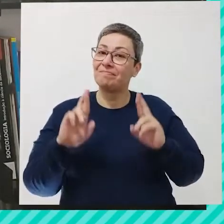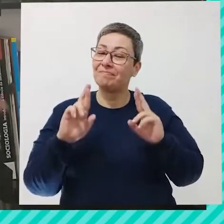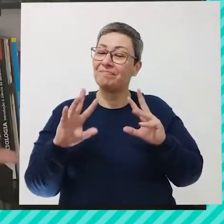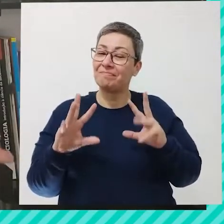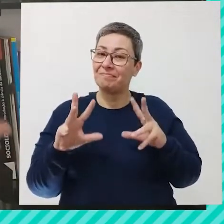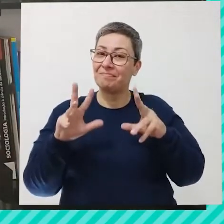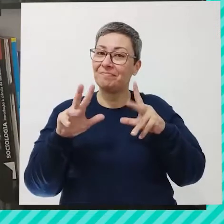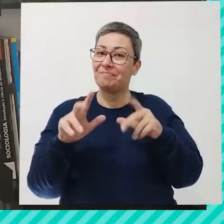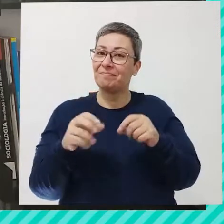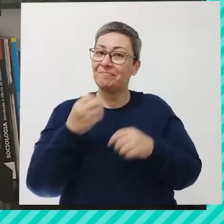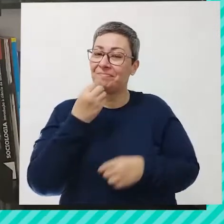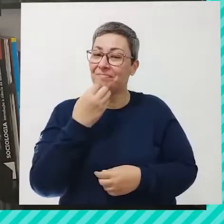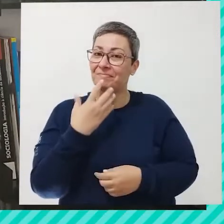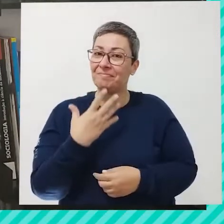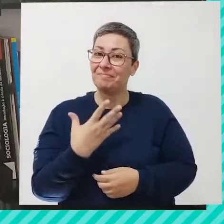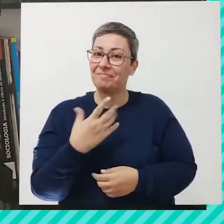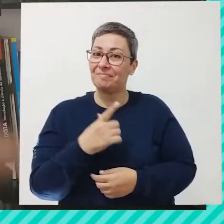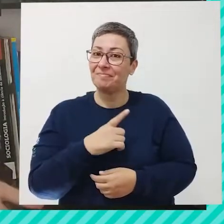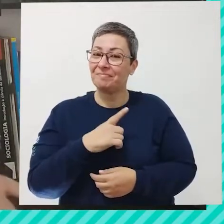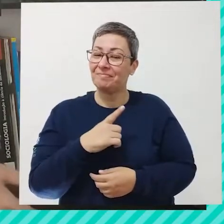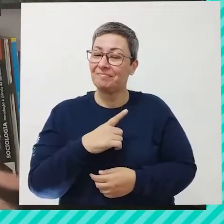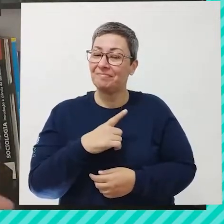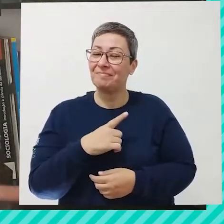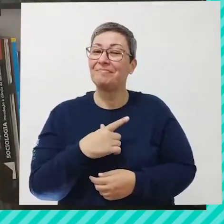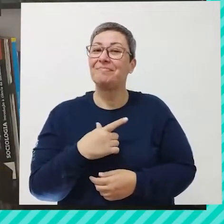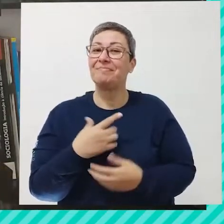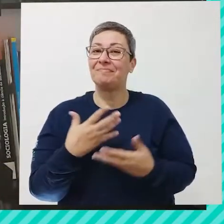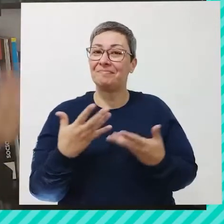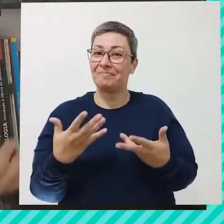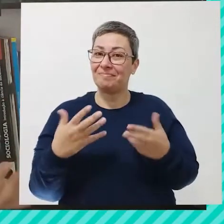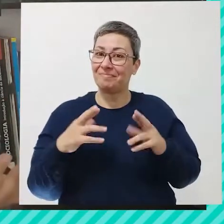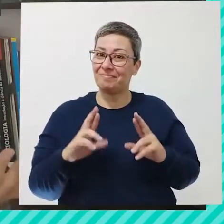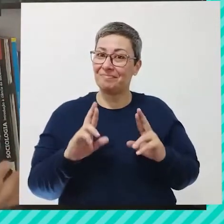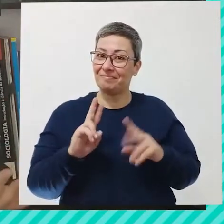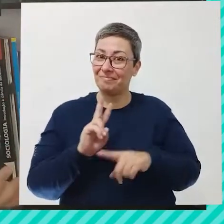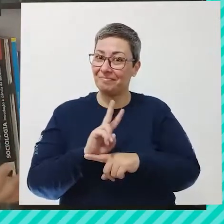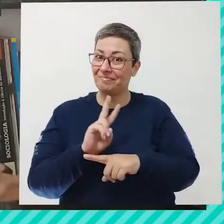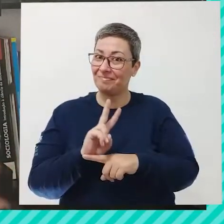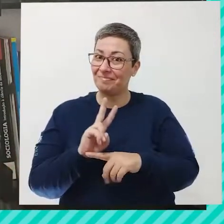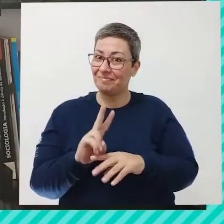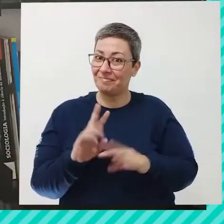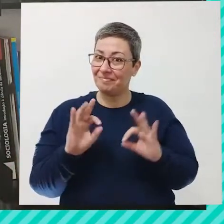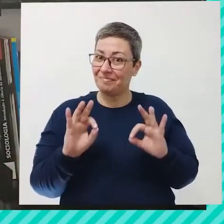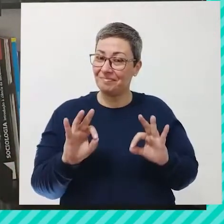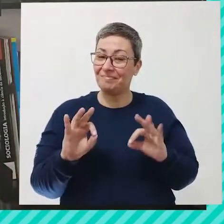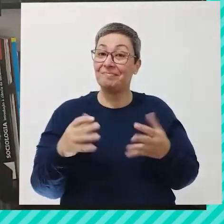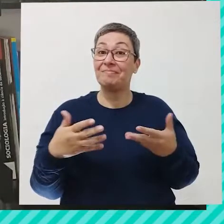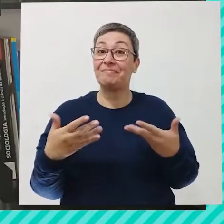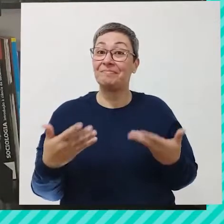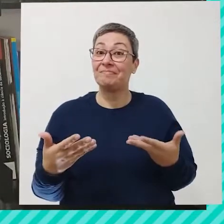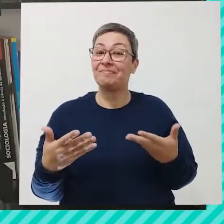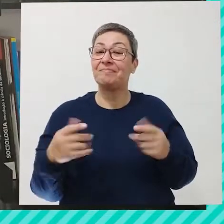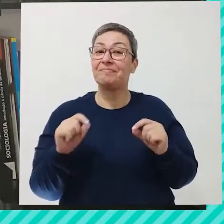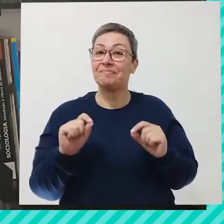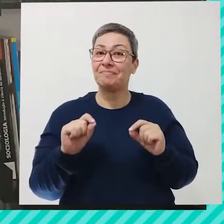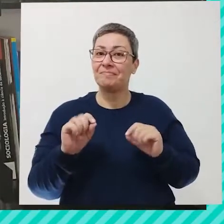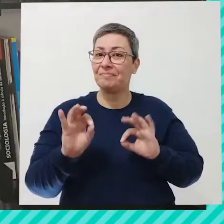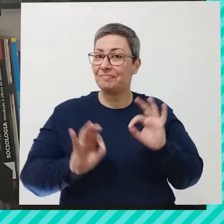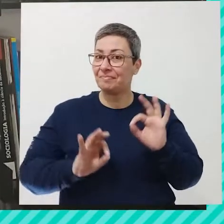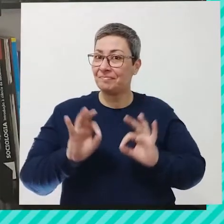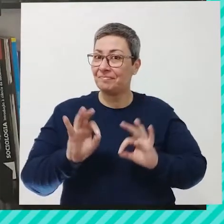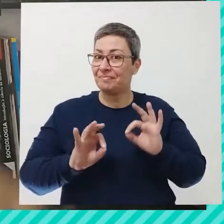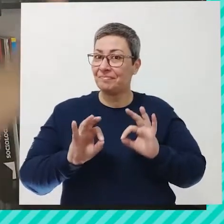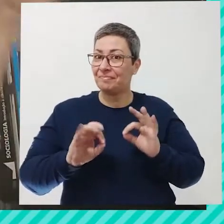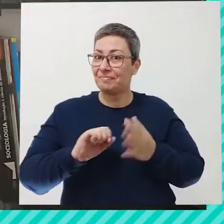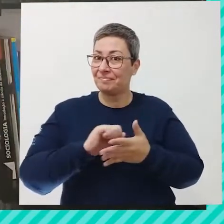que todos e todas estejam muito bem e se cuidando, né? E aí, realizaram a